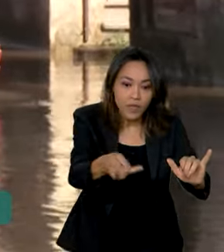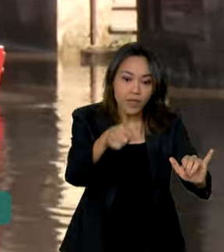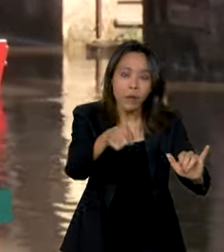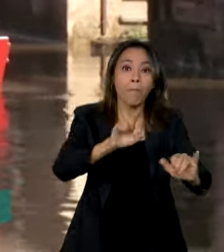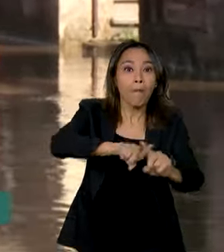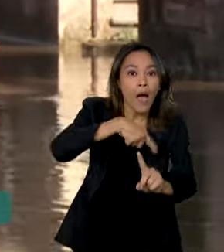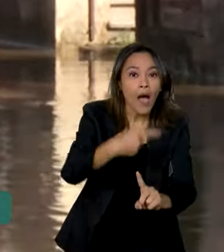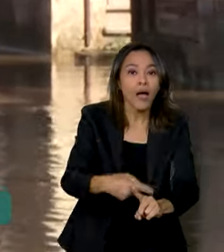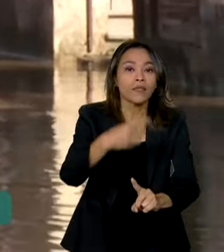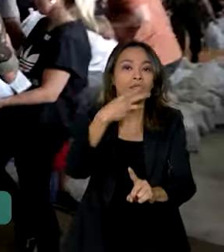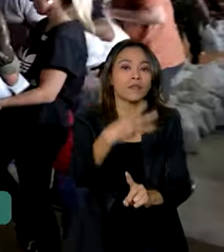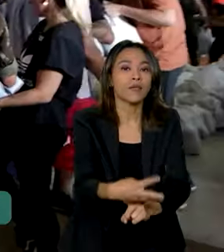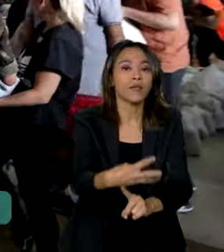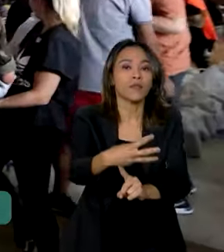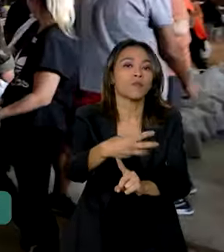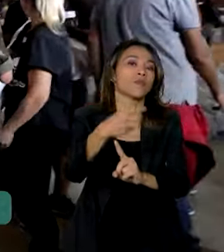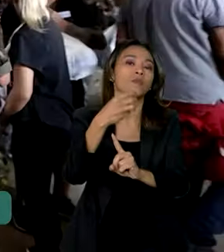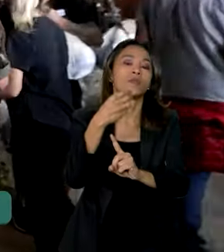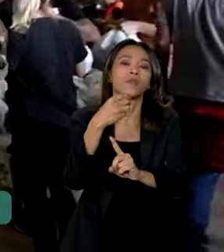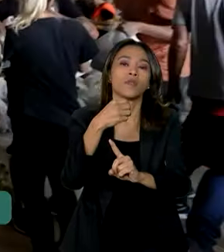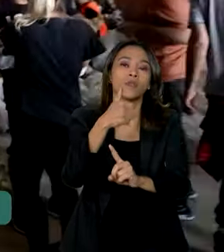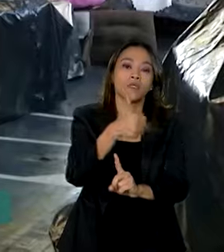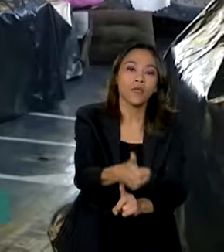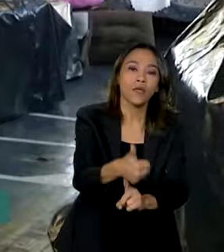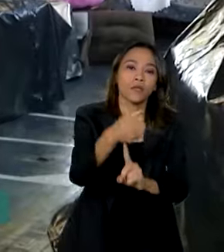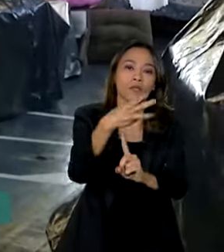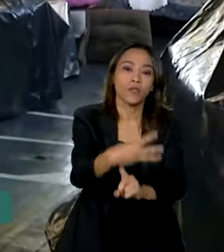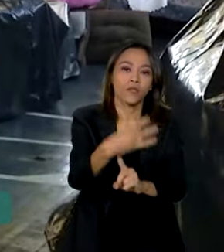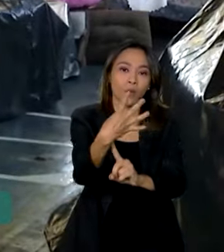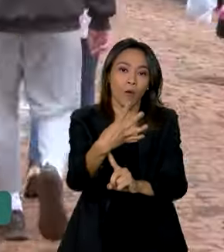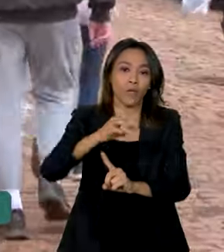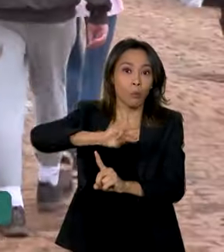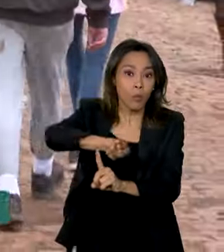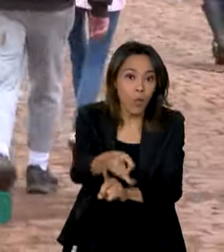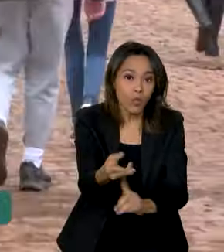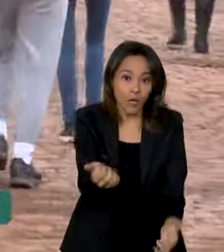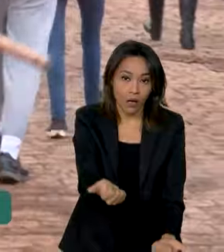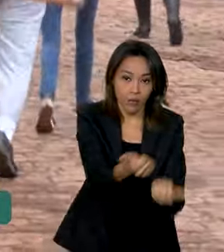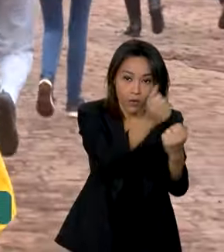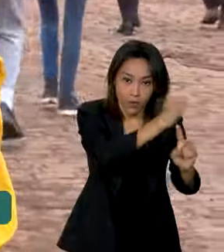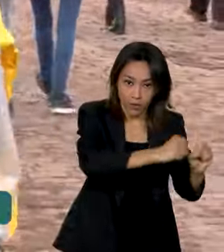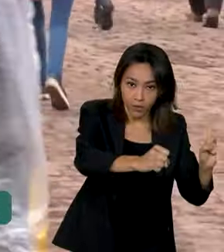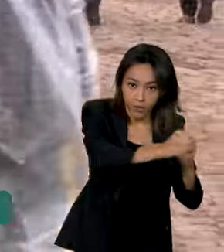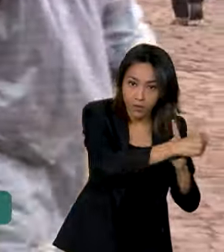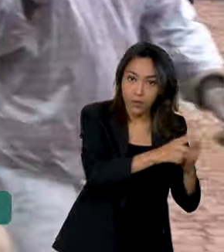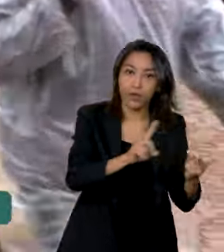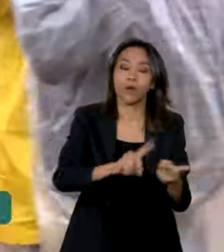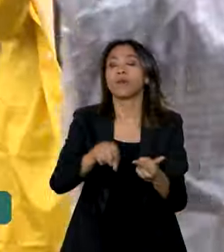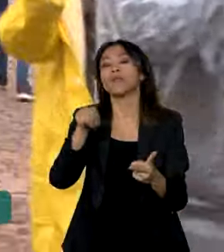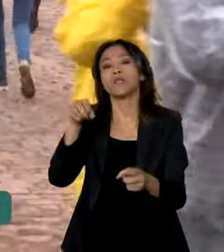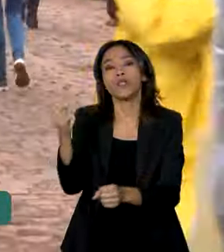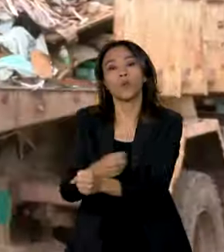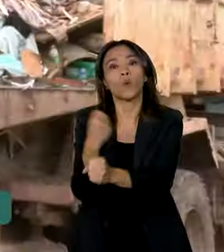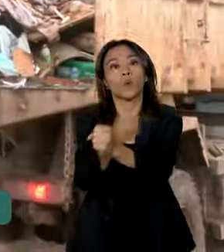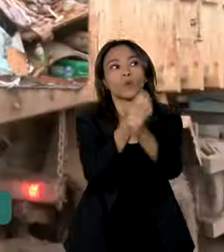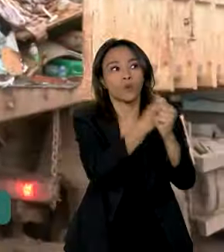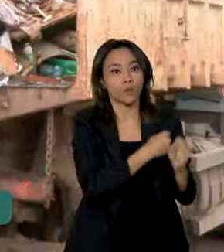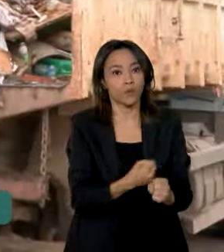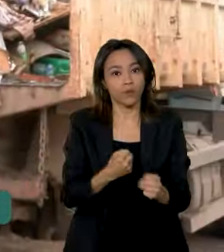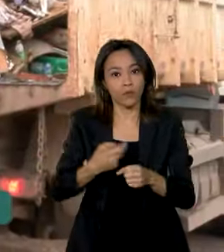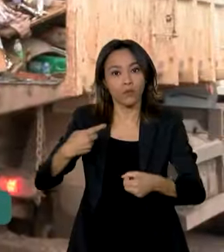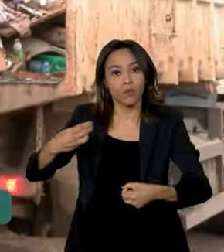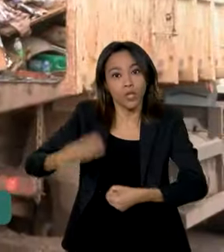134 milhões para ações de assistência, restabelecimento e reconstrução em